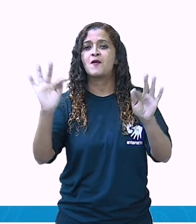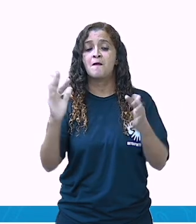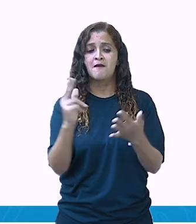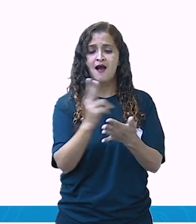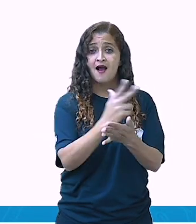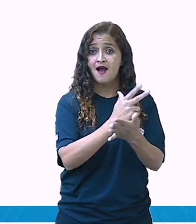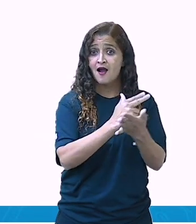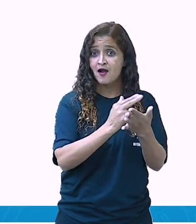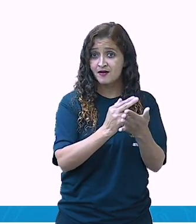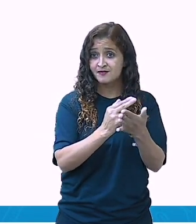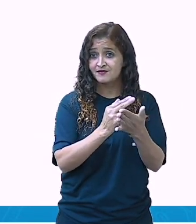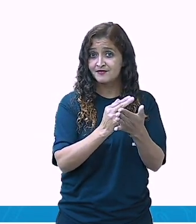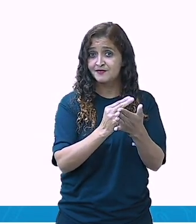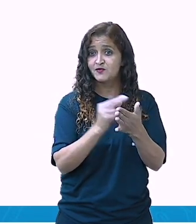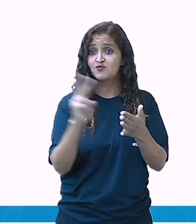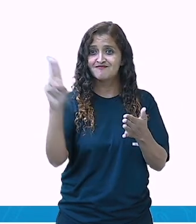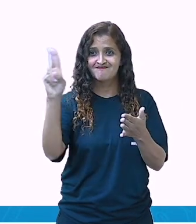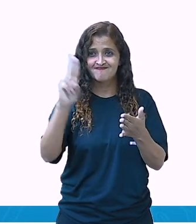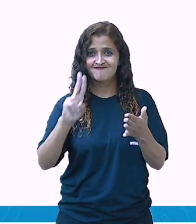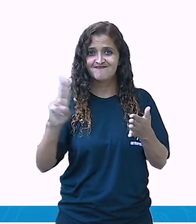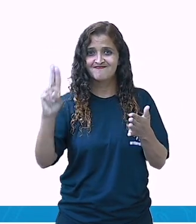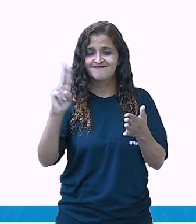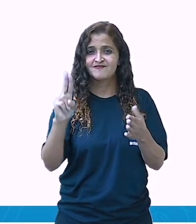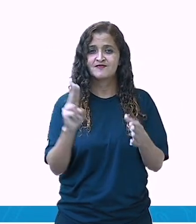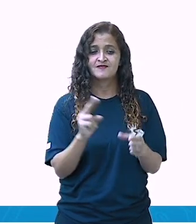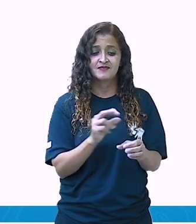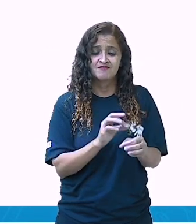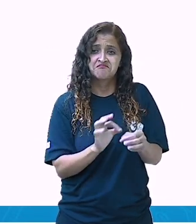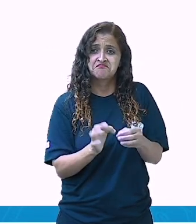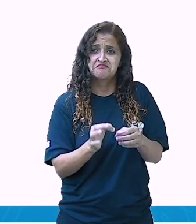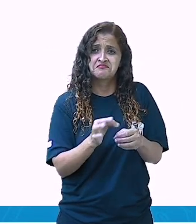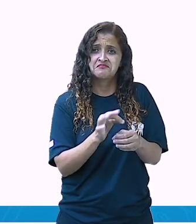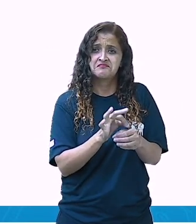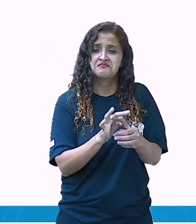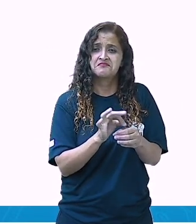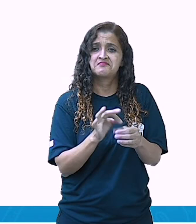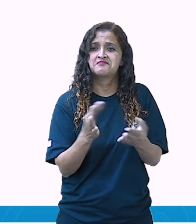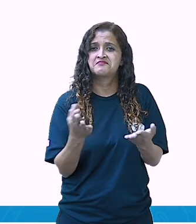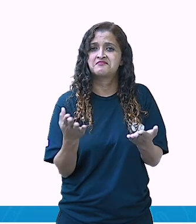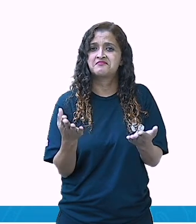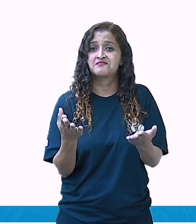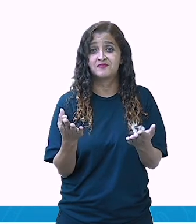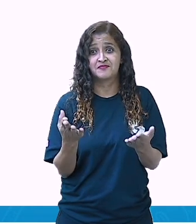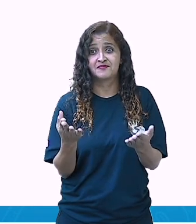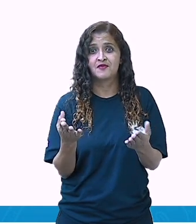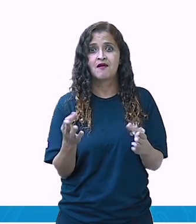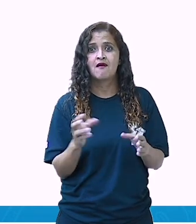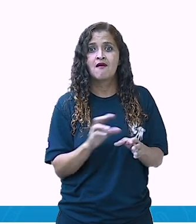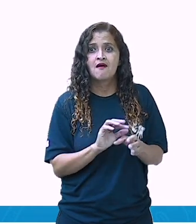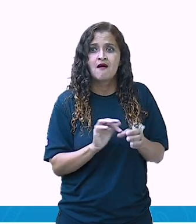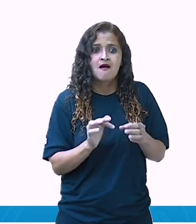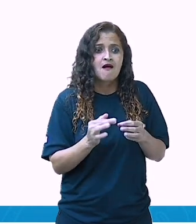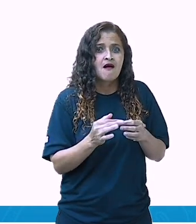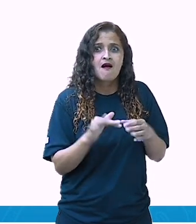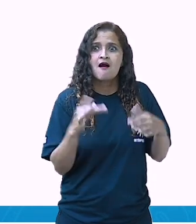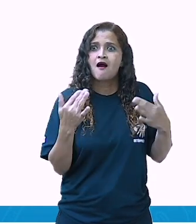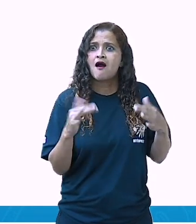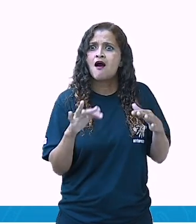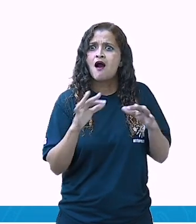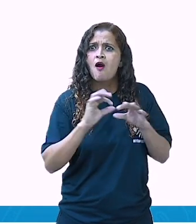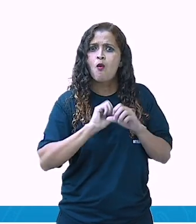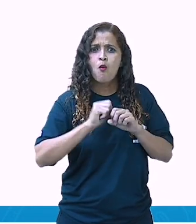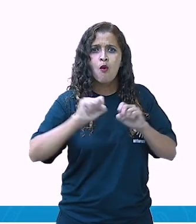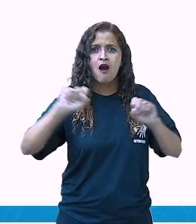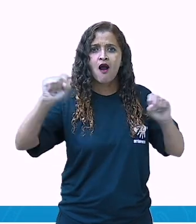um formigueiro. Que frase que a gente pode fazer com essa imagem? Como é grande esse formigueiro.